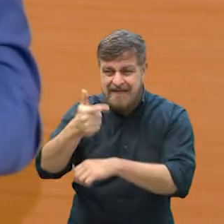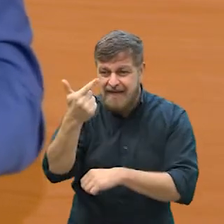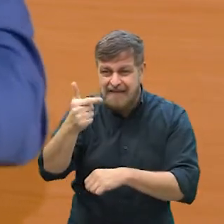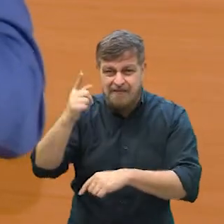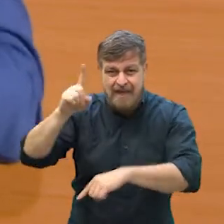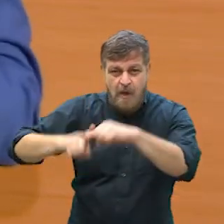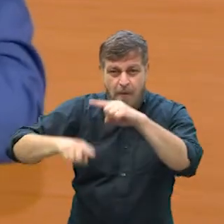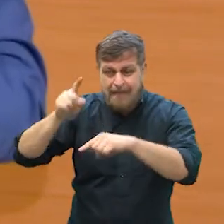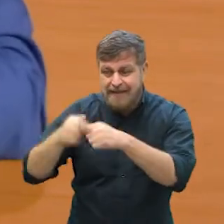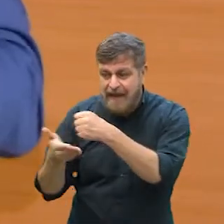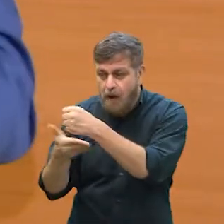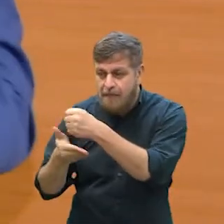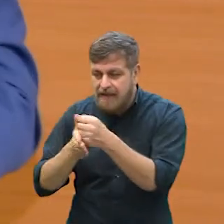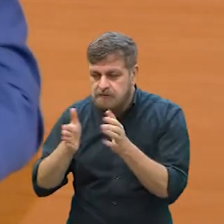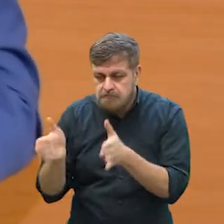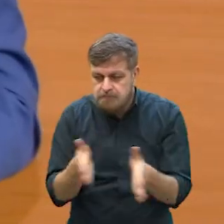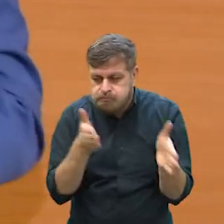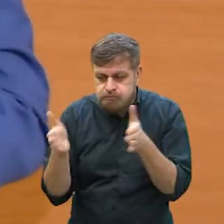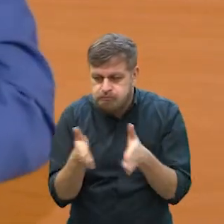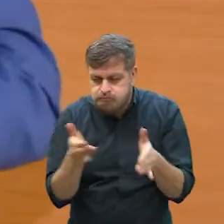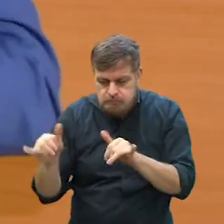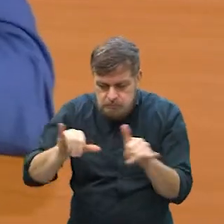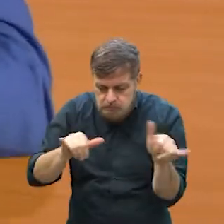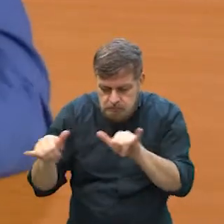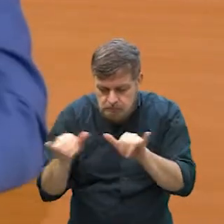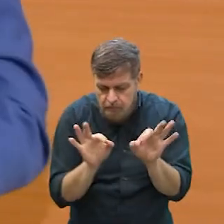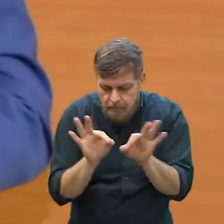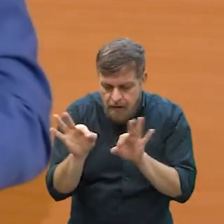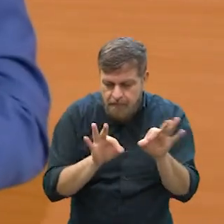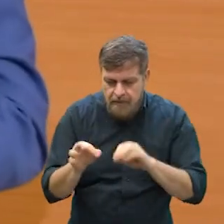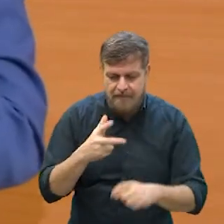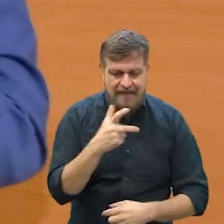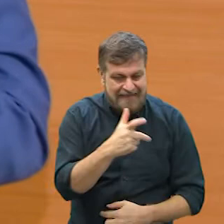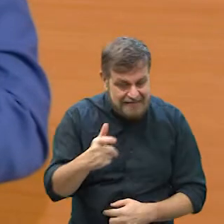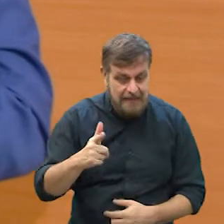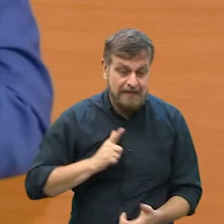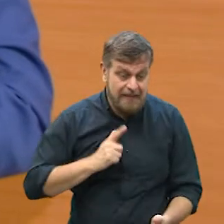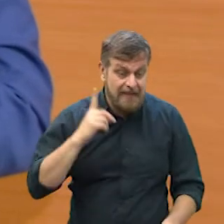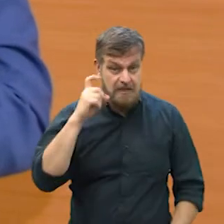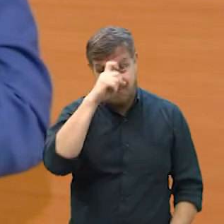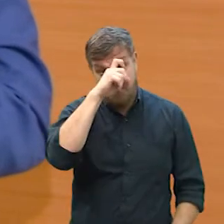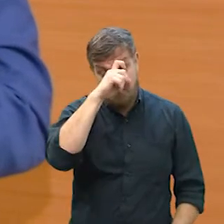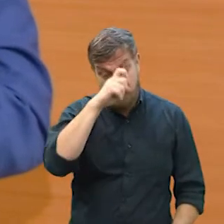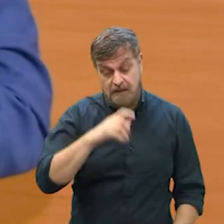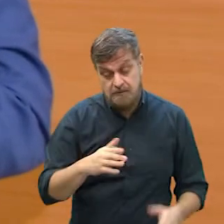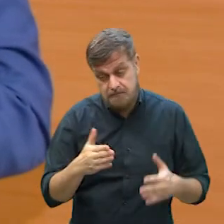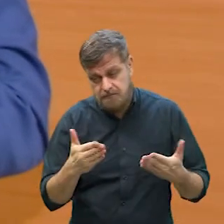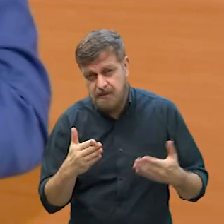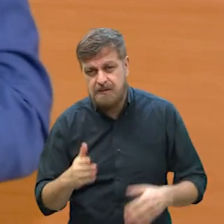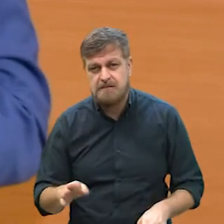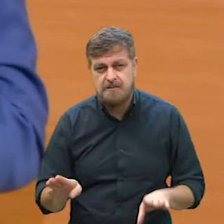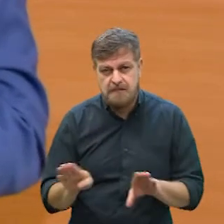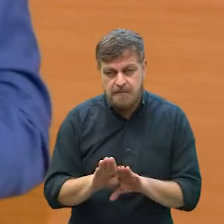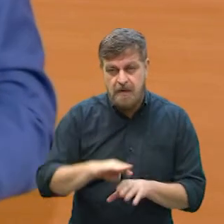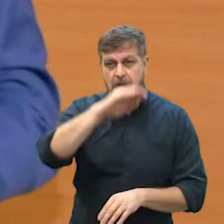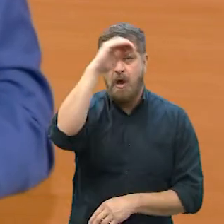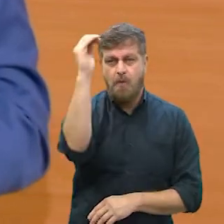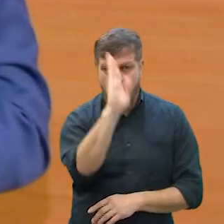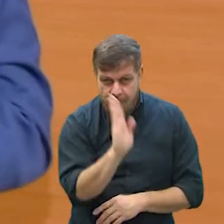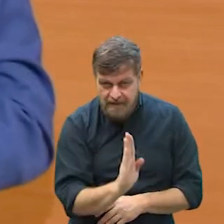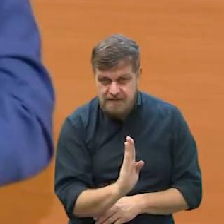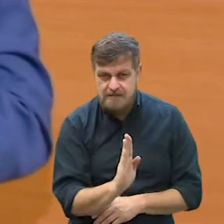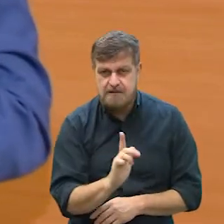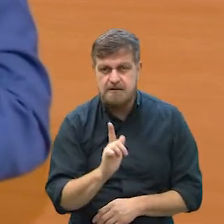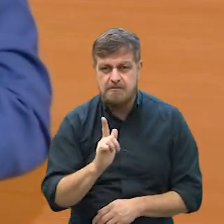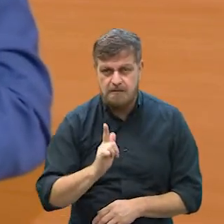têm a matéria-prima da produção de vacina estão tendo dificuldades em receber as vacinas, e mesmo assim, o